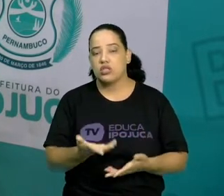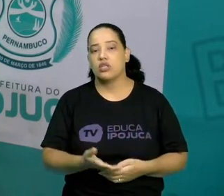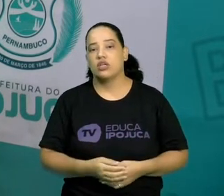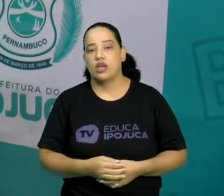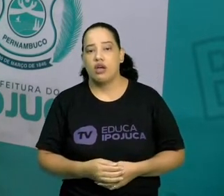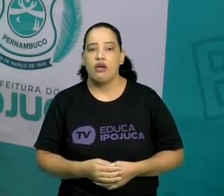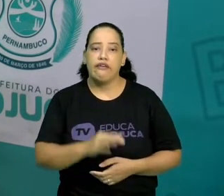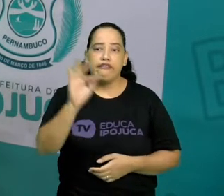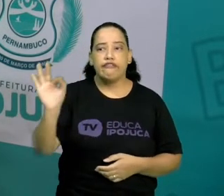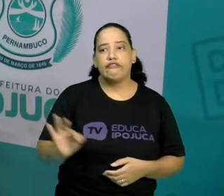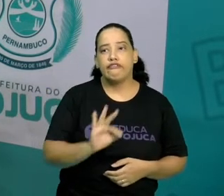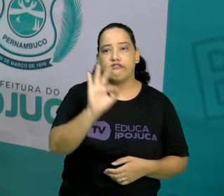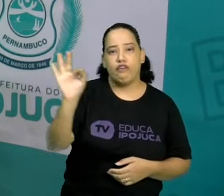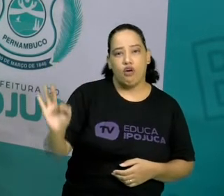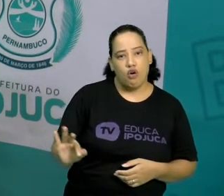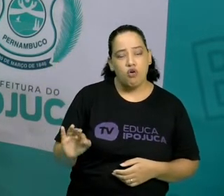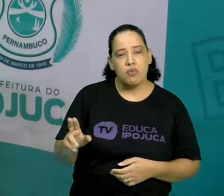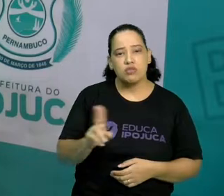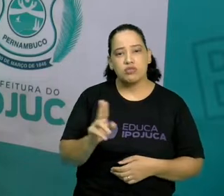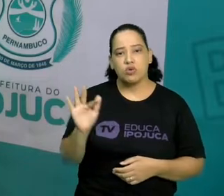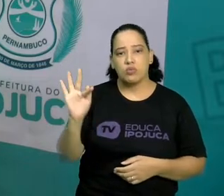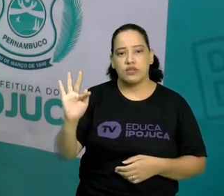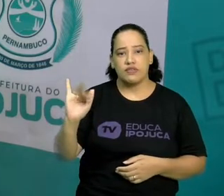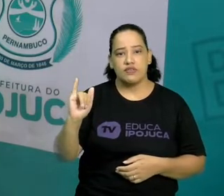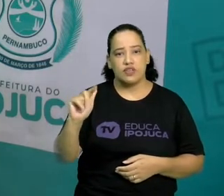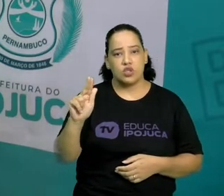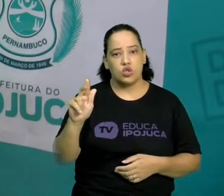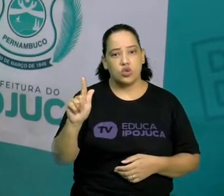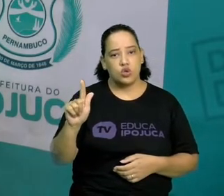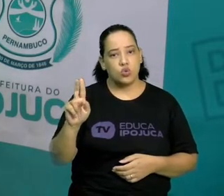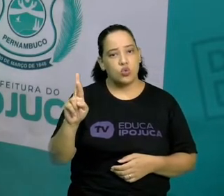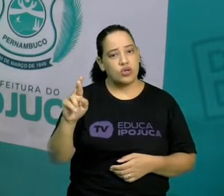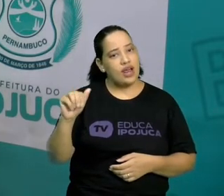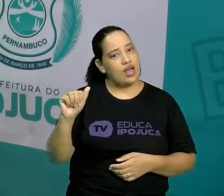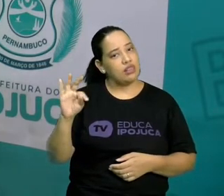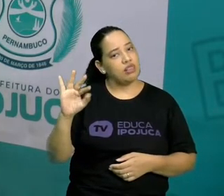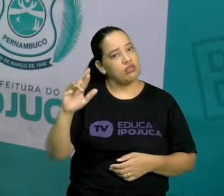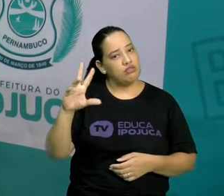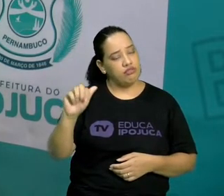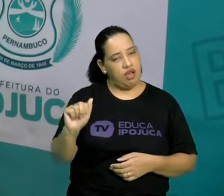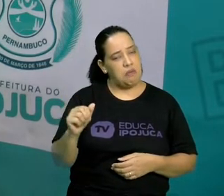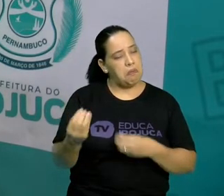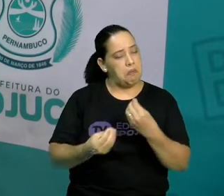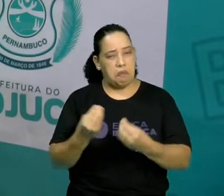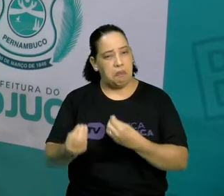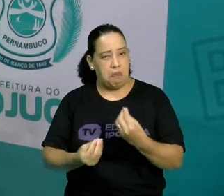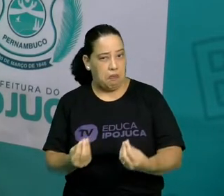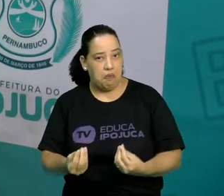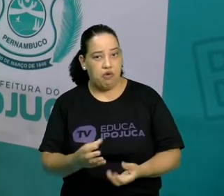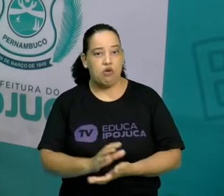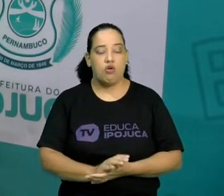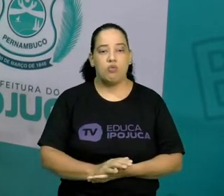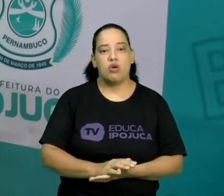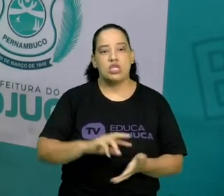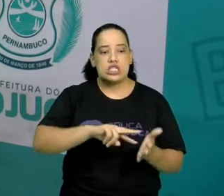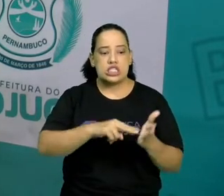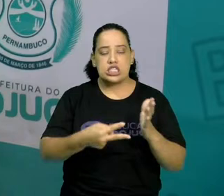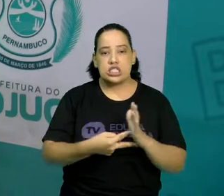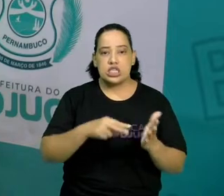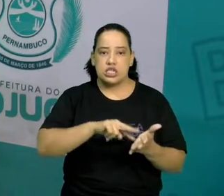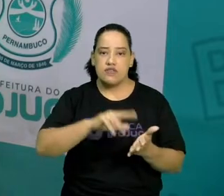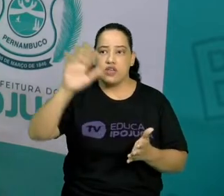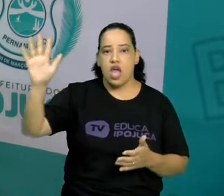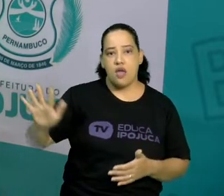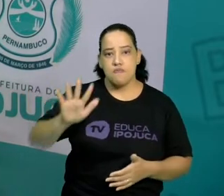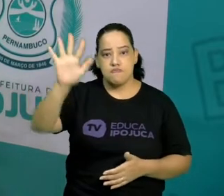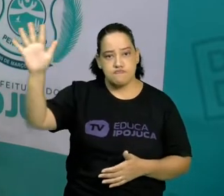figurativa. Bom, forma figurativa são aquelas figuras, são aquelas formas das figuras ou imagens